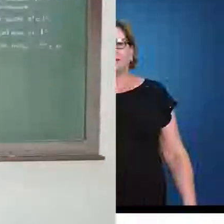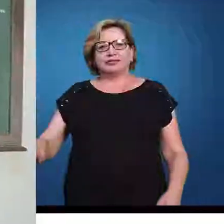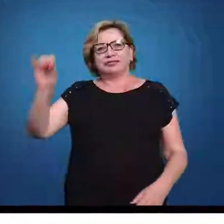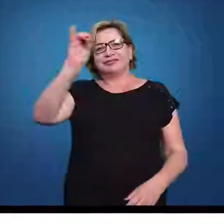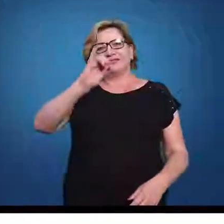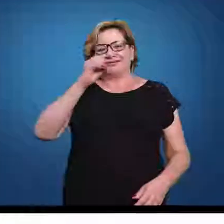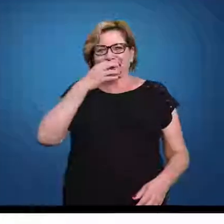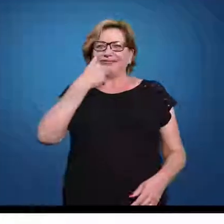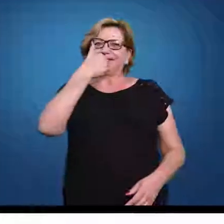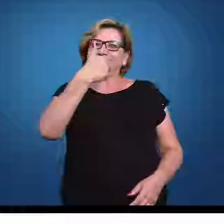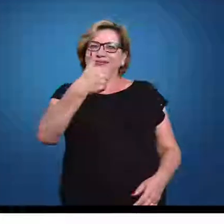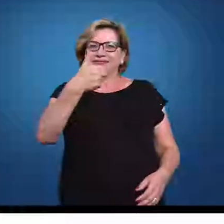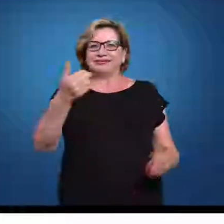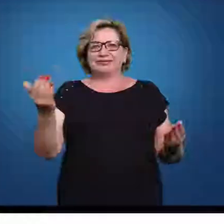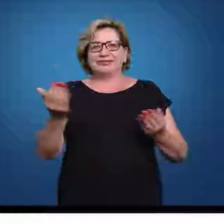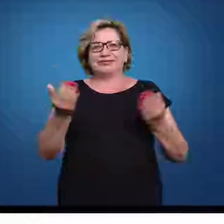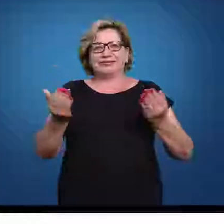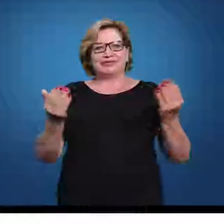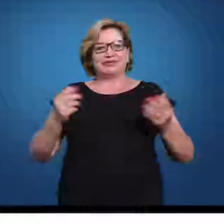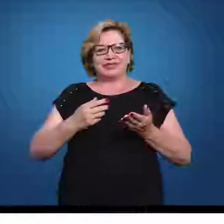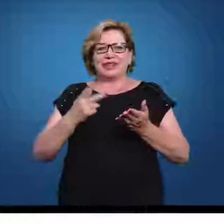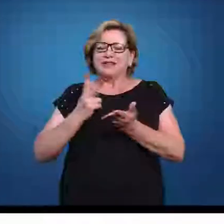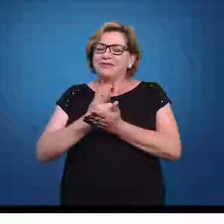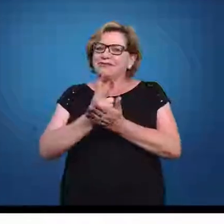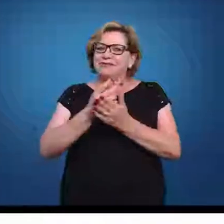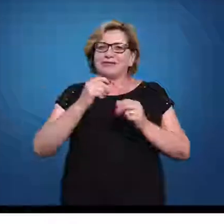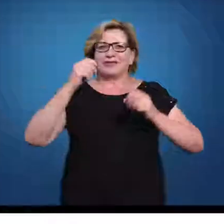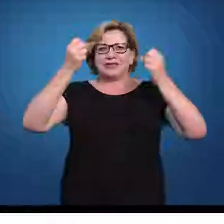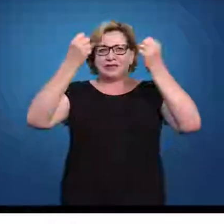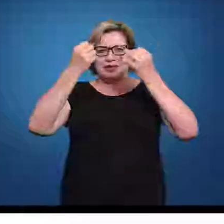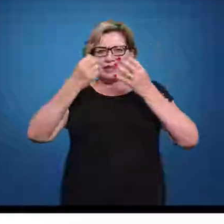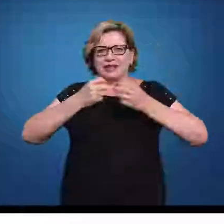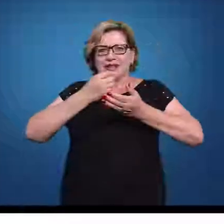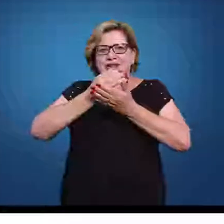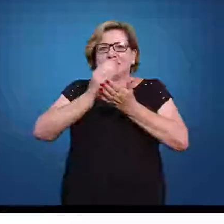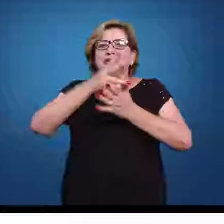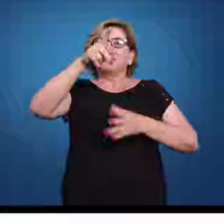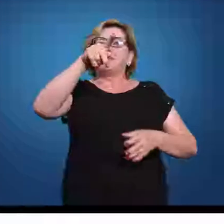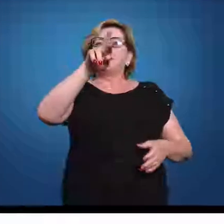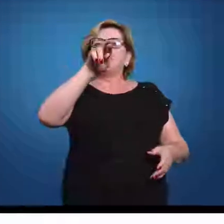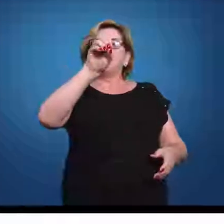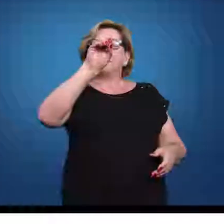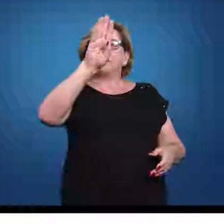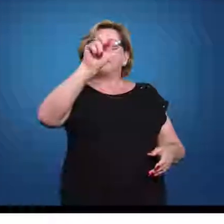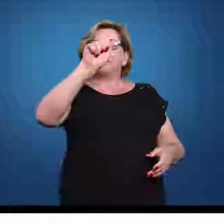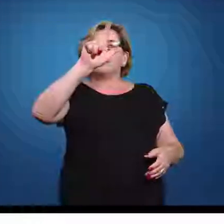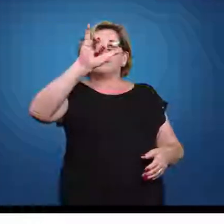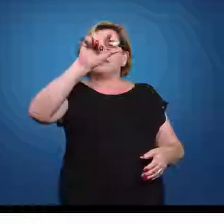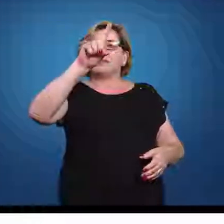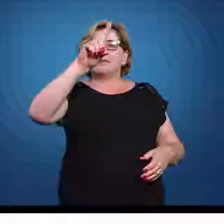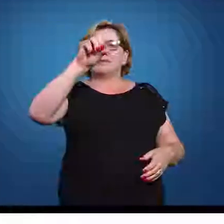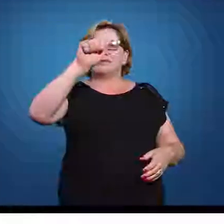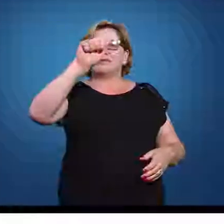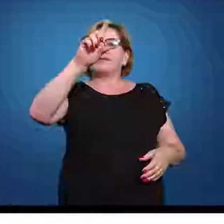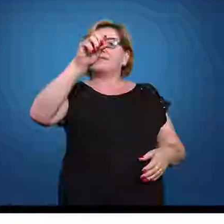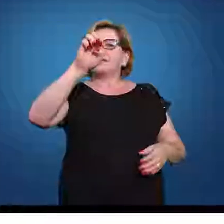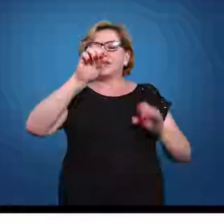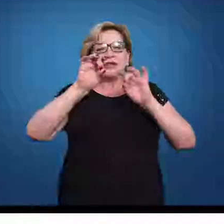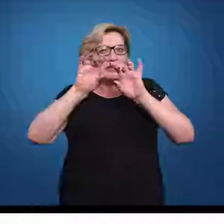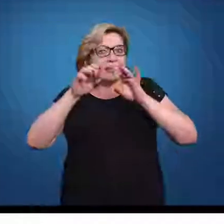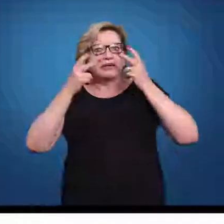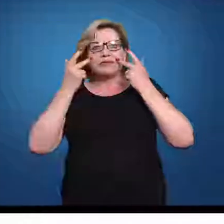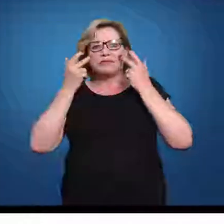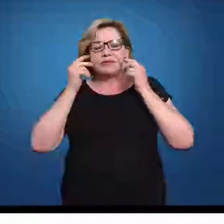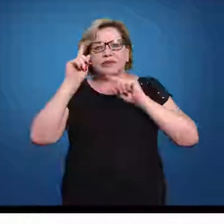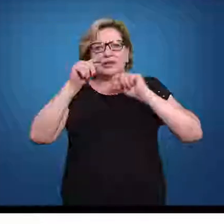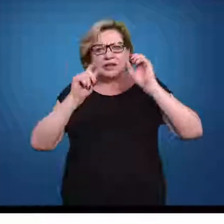Olá pessoal, tudo bom? Então hoje a gente vai continuar falando sobre distribuições de probabilidade, em especial a distribuição normal, que é